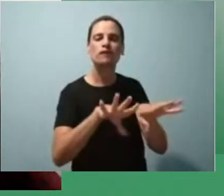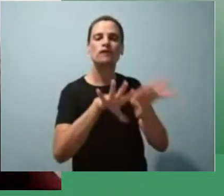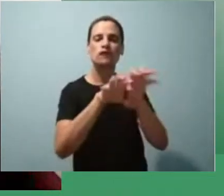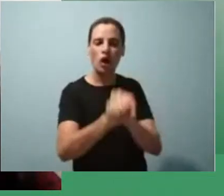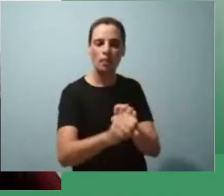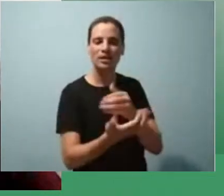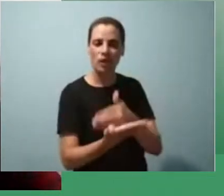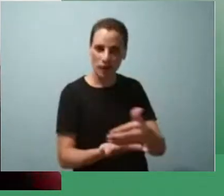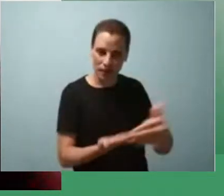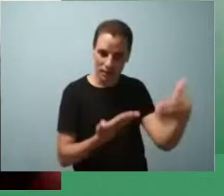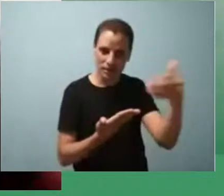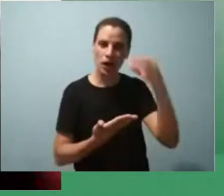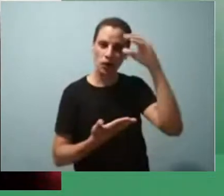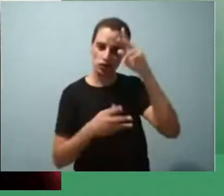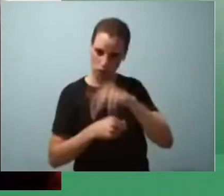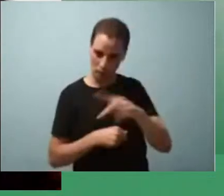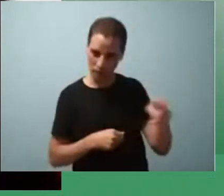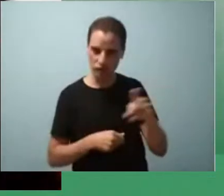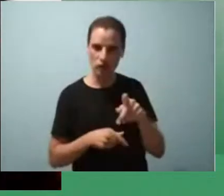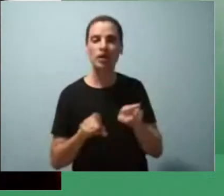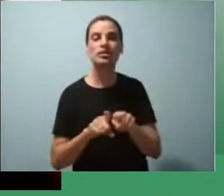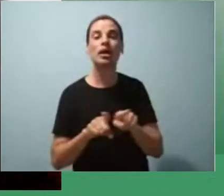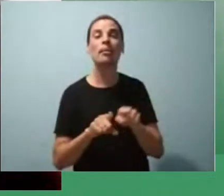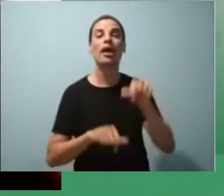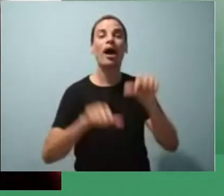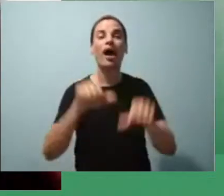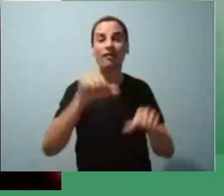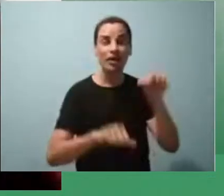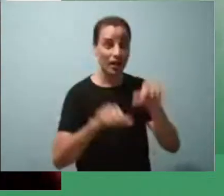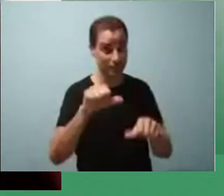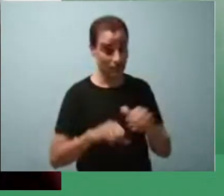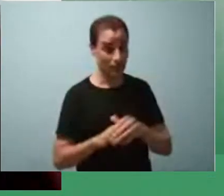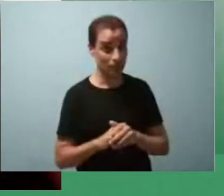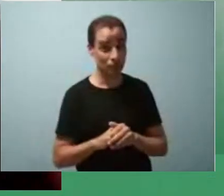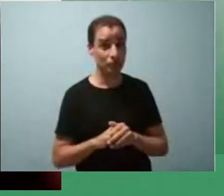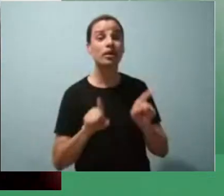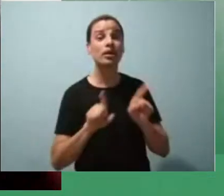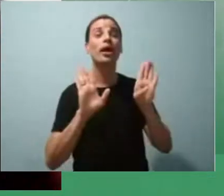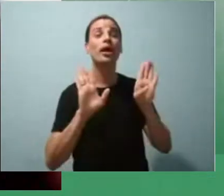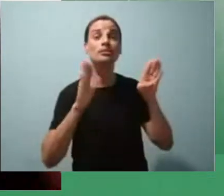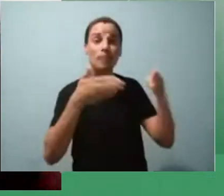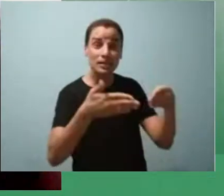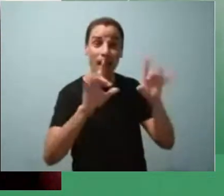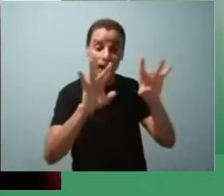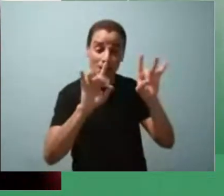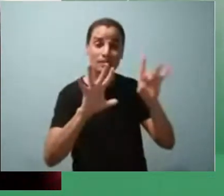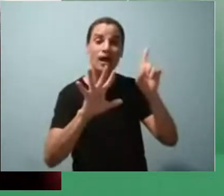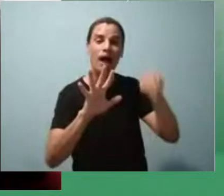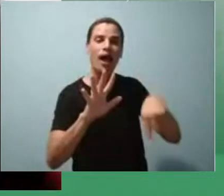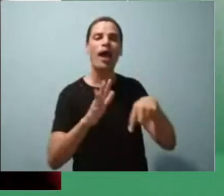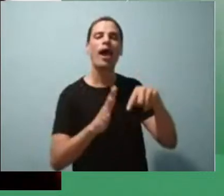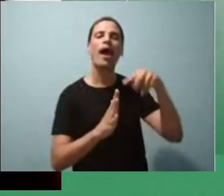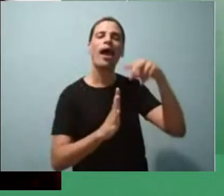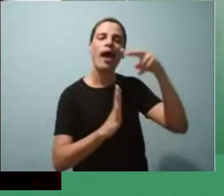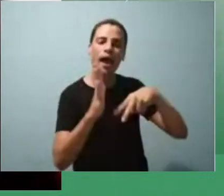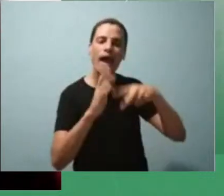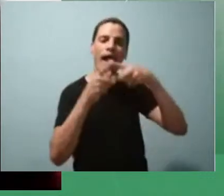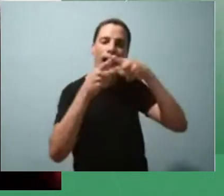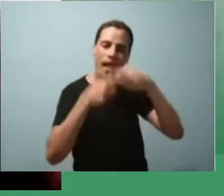Avaliação para Aprendizagem, especialista em Revisão de Textos pela Universidade Cândido Mendes,